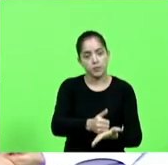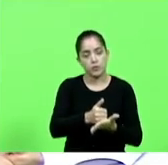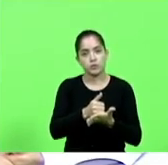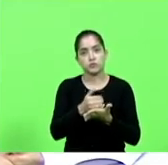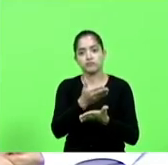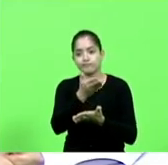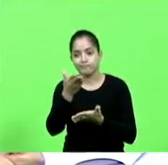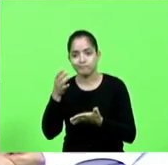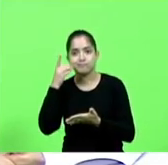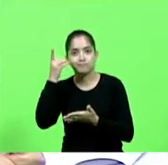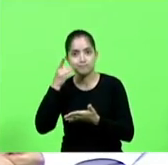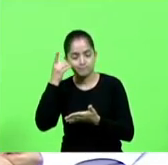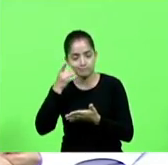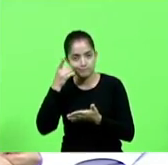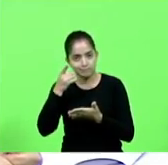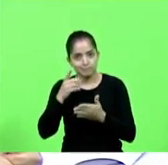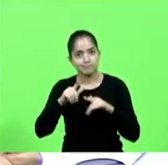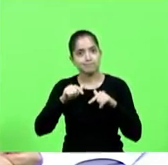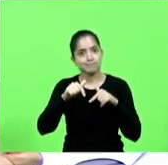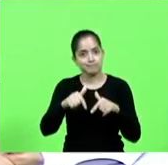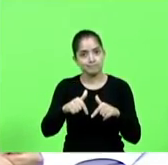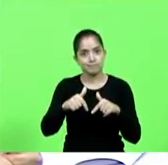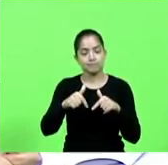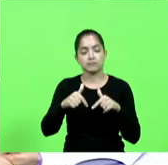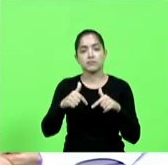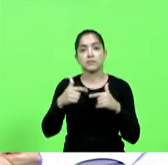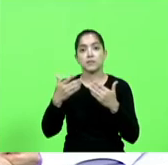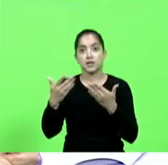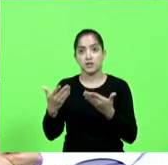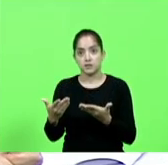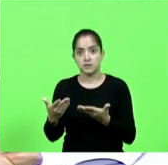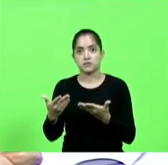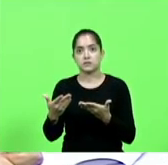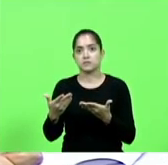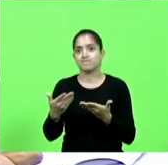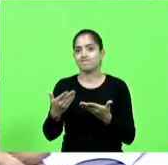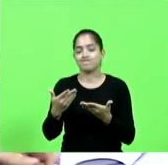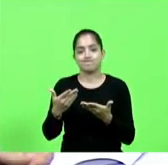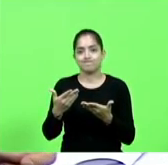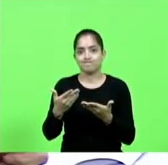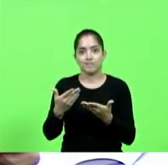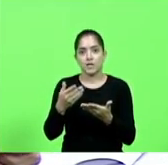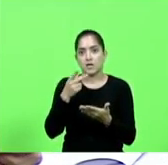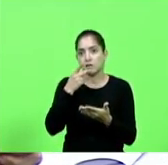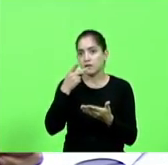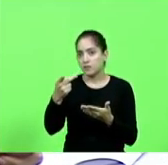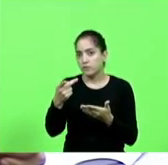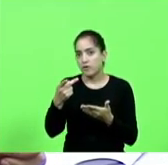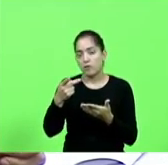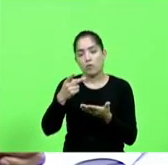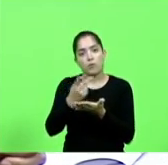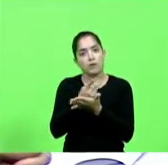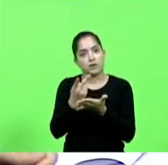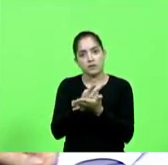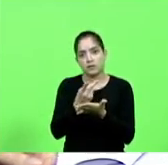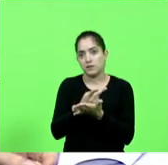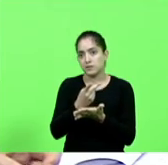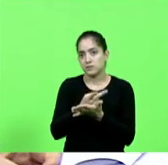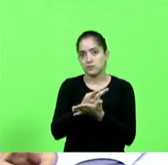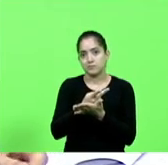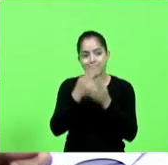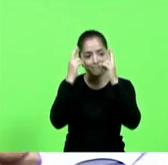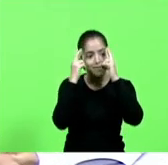se posicionando firme, isso que o governador fez, essa fala, foi uma covardia com os senhores, um desrespeito com os senhores,